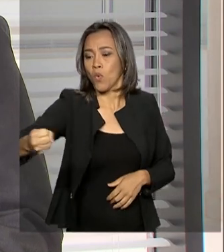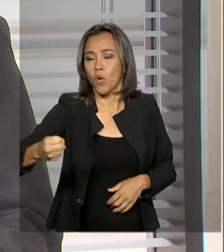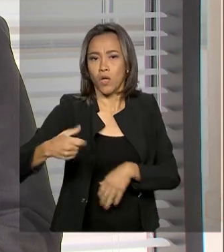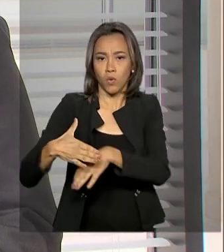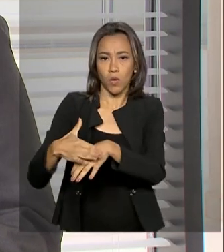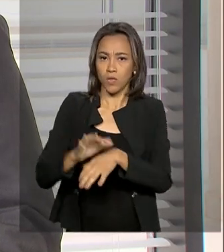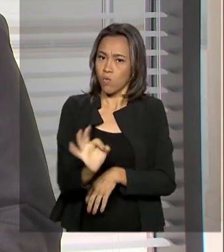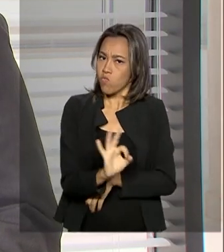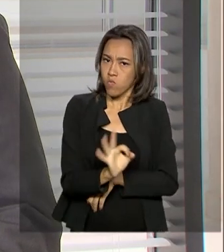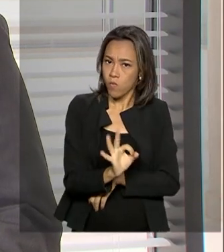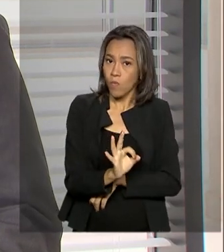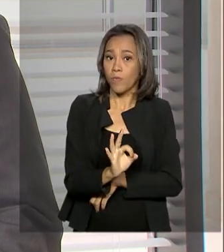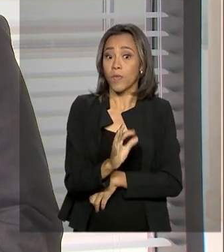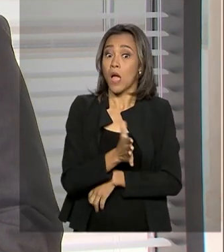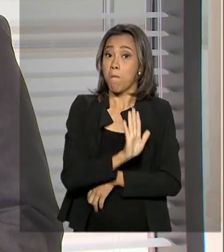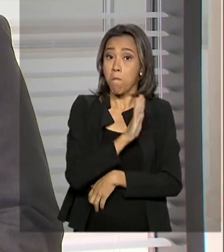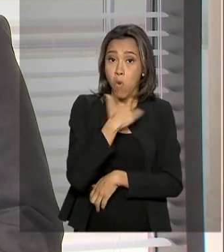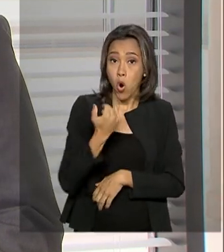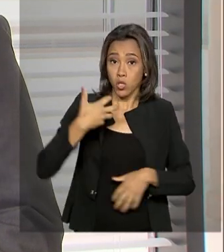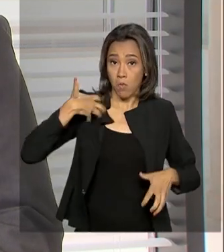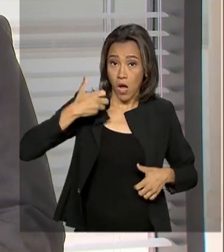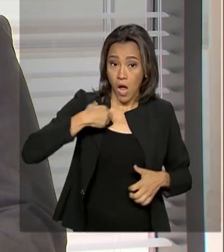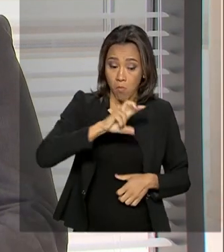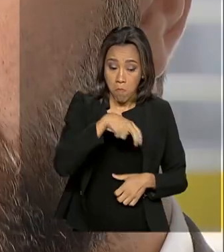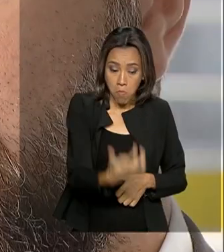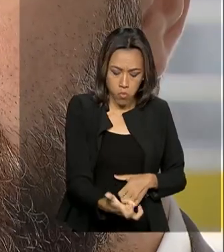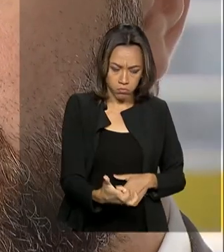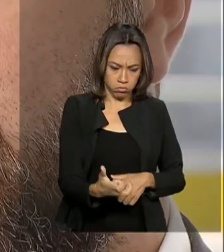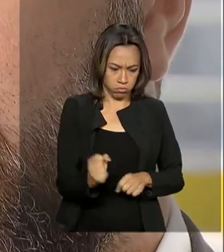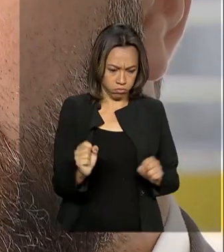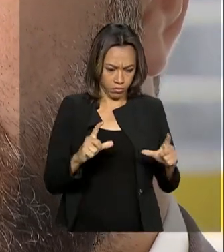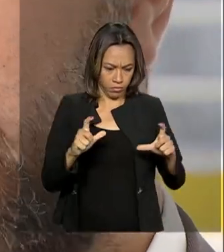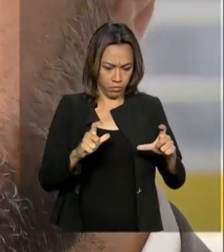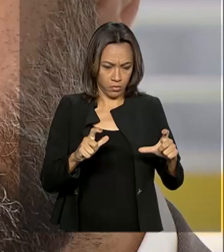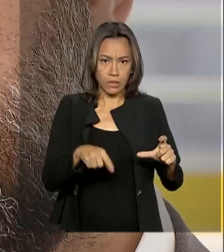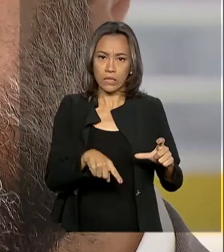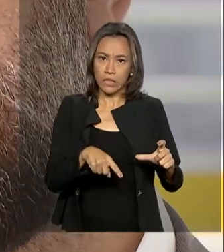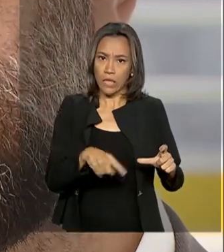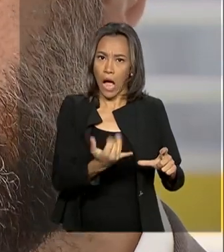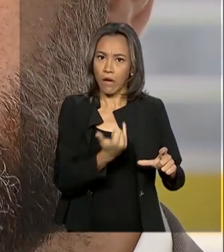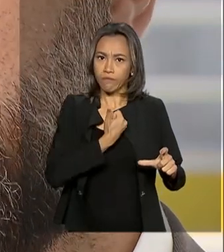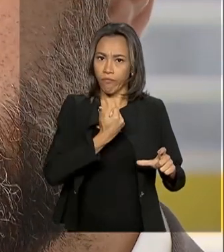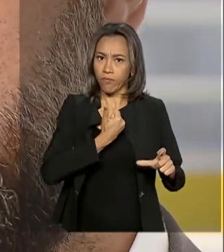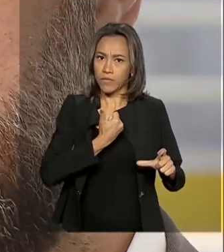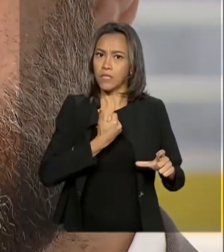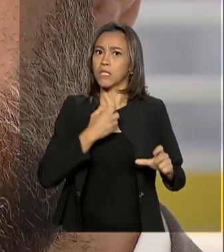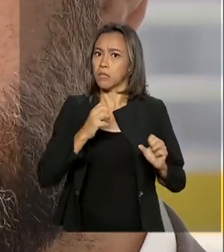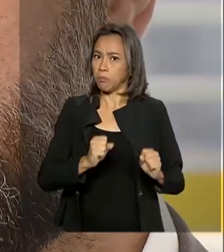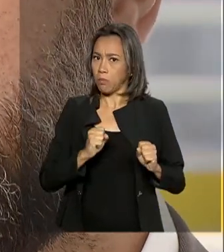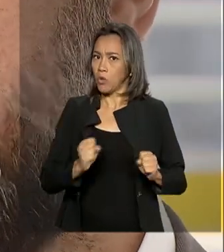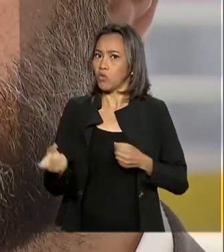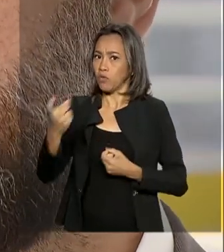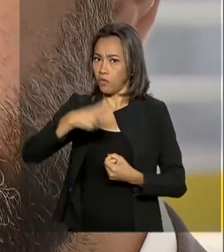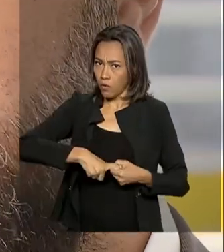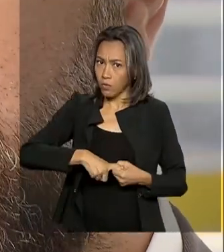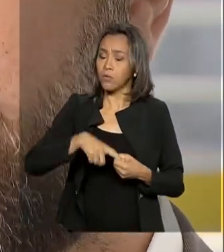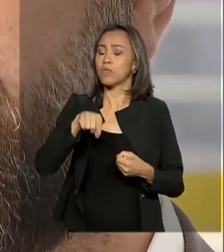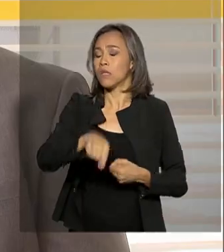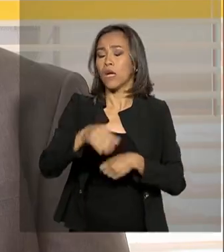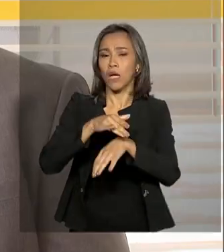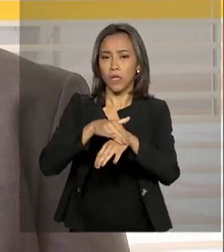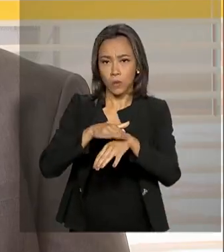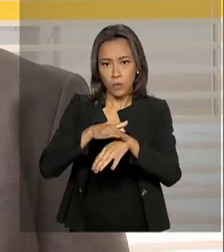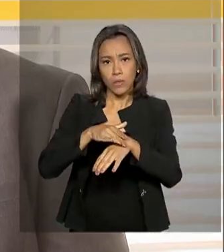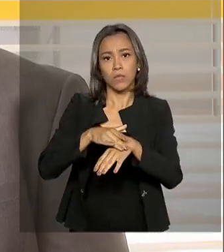morte dos macacos serve como um alerta de que a febre amarela pode voltar a afetar os moradores das regiões sul e sudeste.